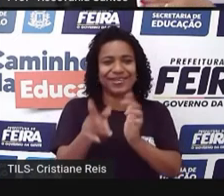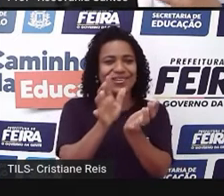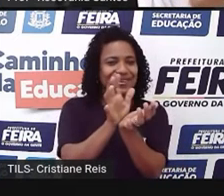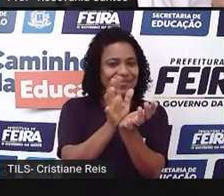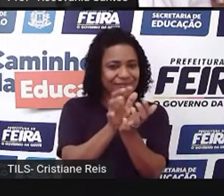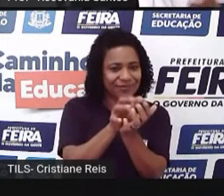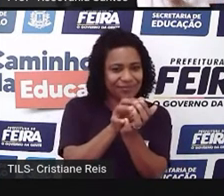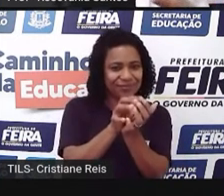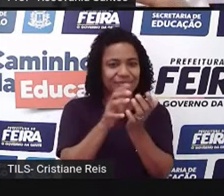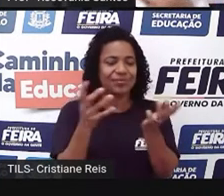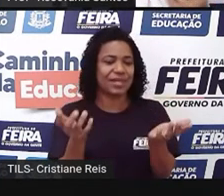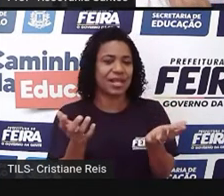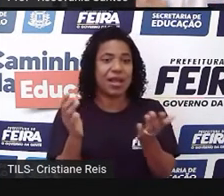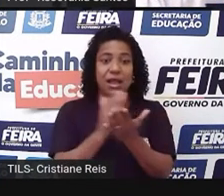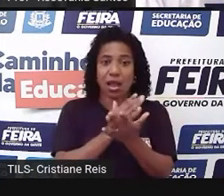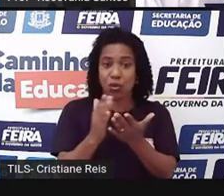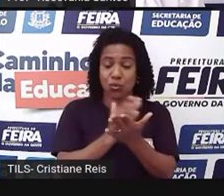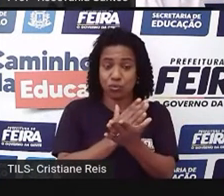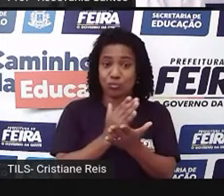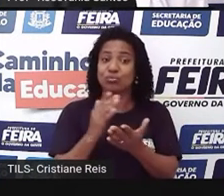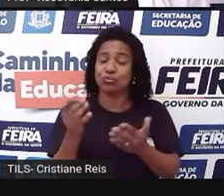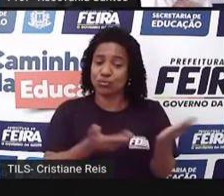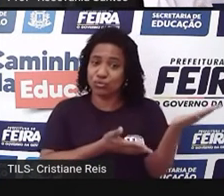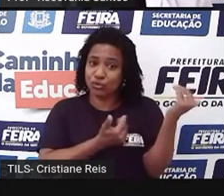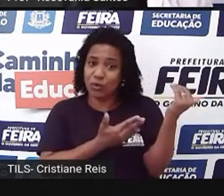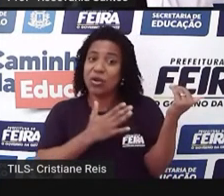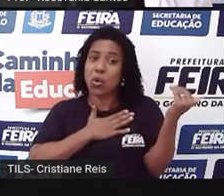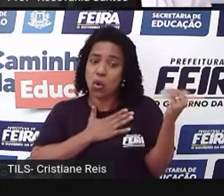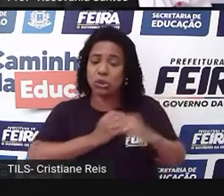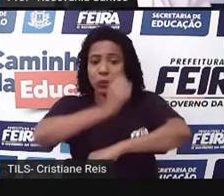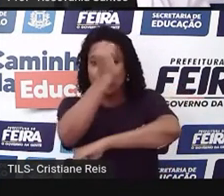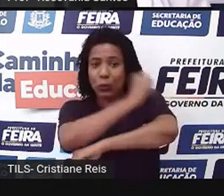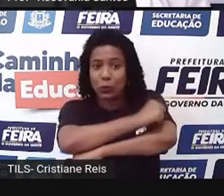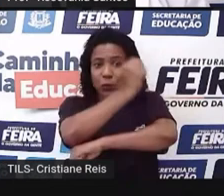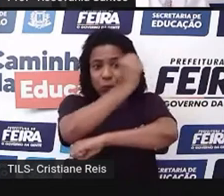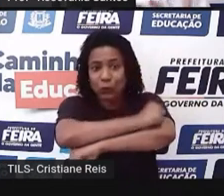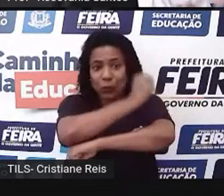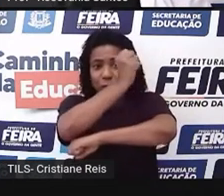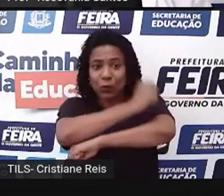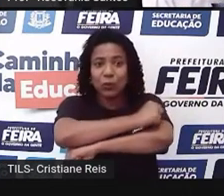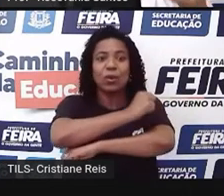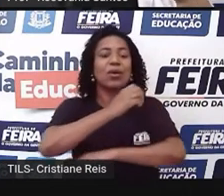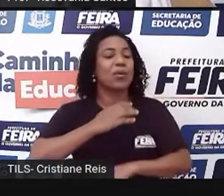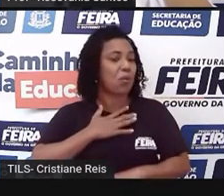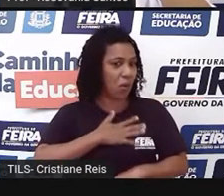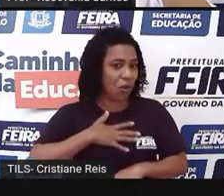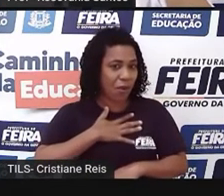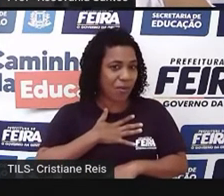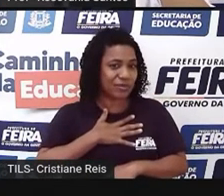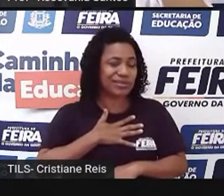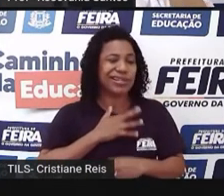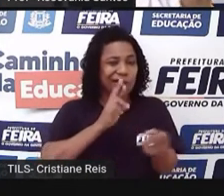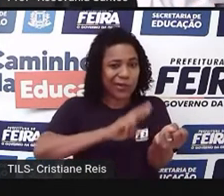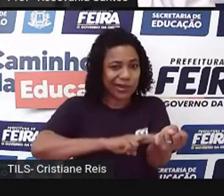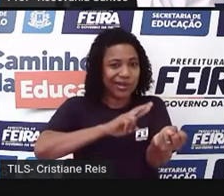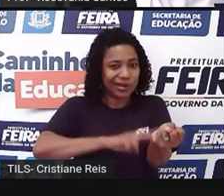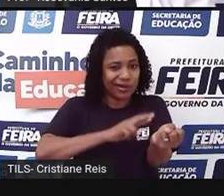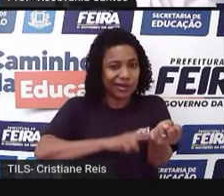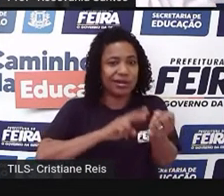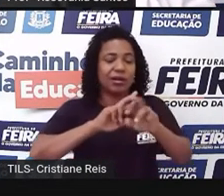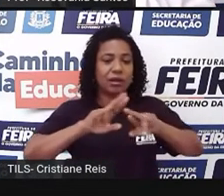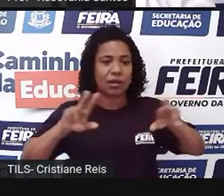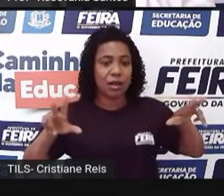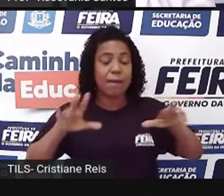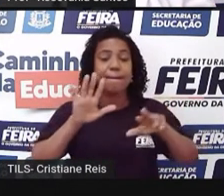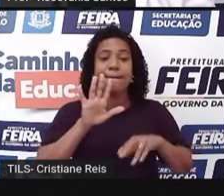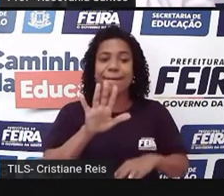hoje gostem muito dessa batida mais eletrônica, mas a feira, como falei para vocês, é um espaço onde a gente vai lá